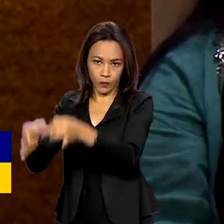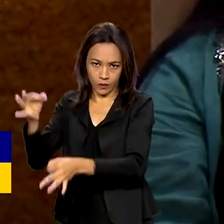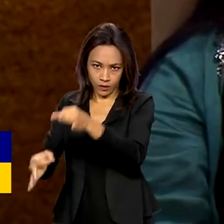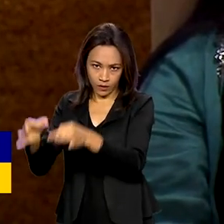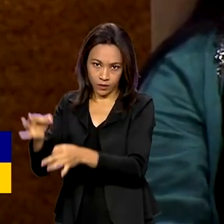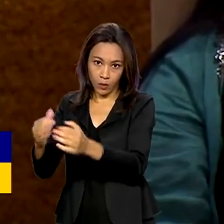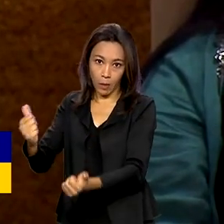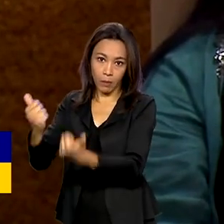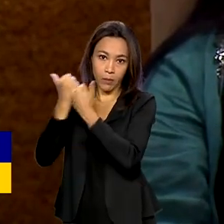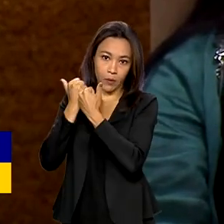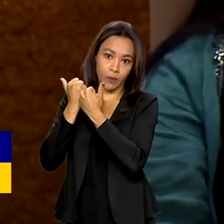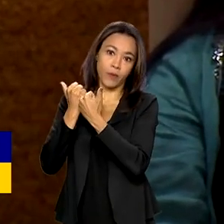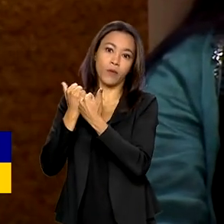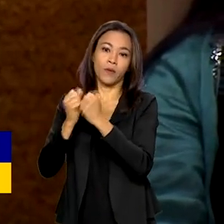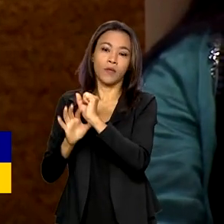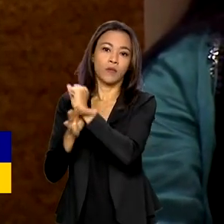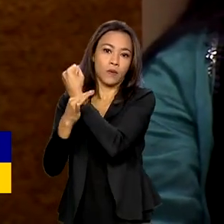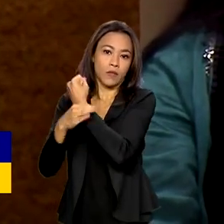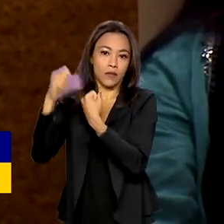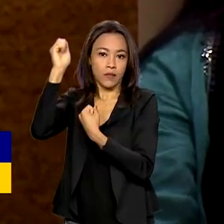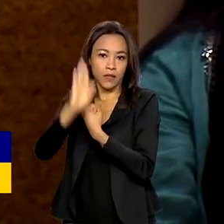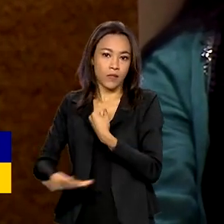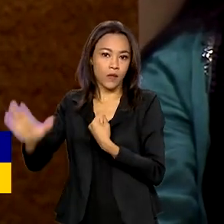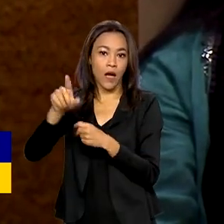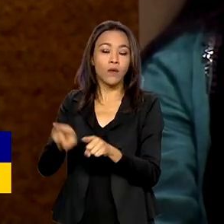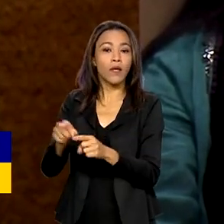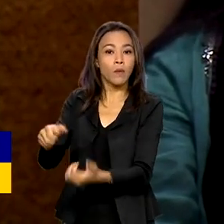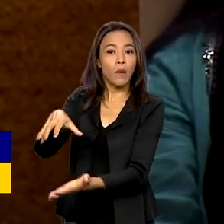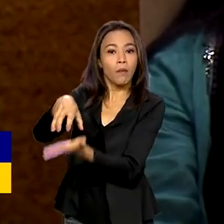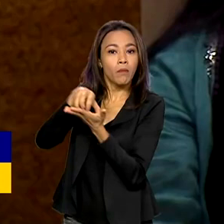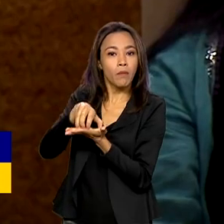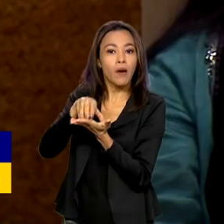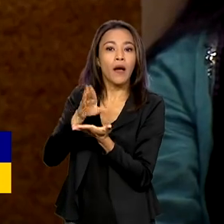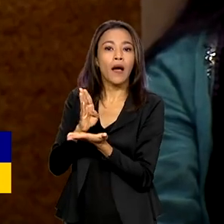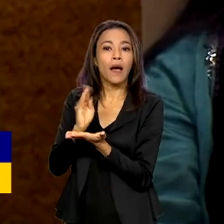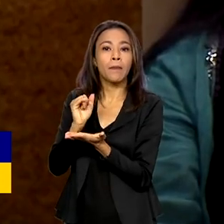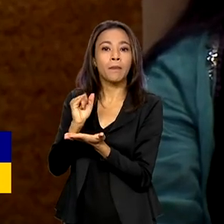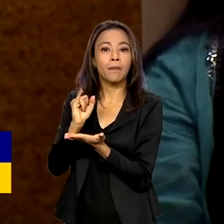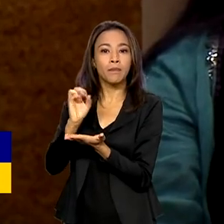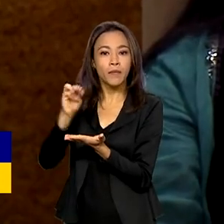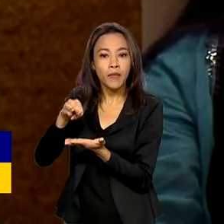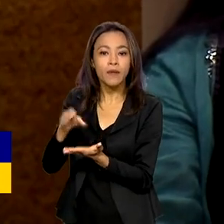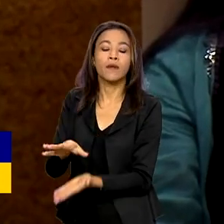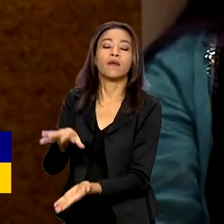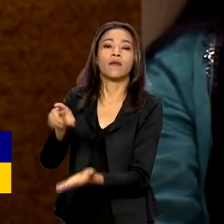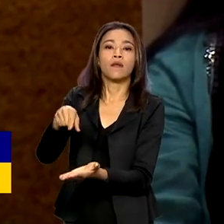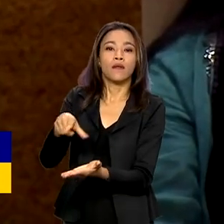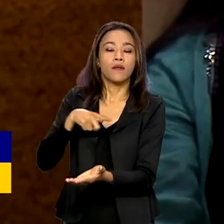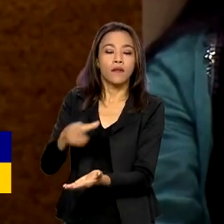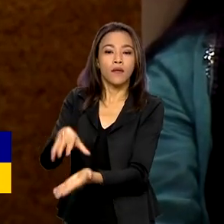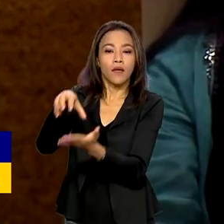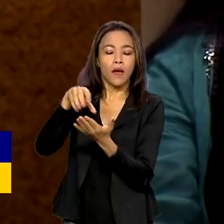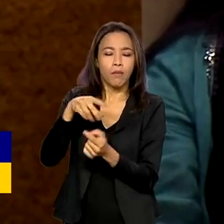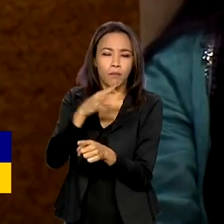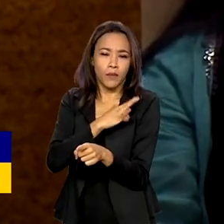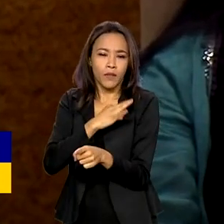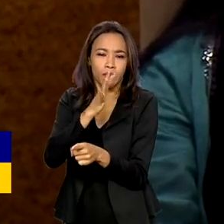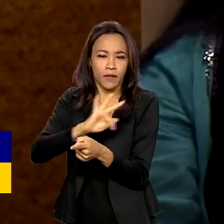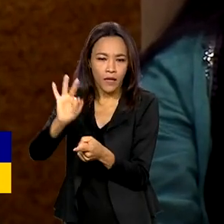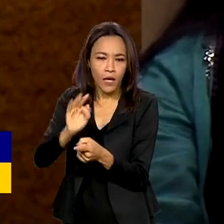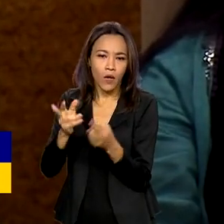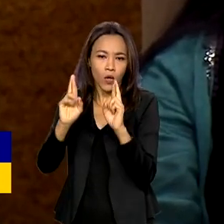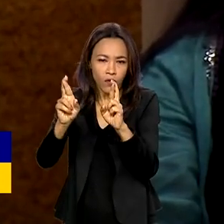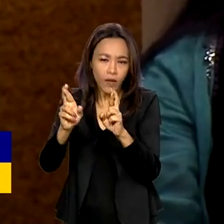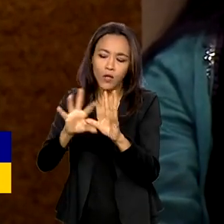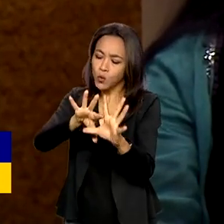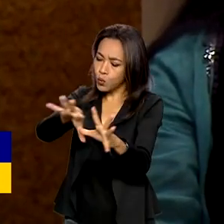Nacional. A equipe da BIM também está no apoio. Polícia Federal, Polícia Rodoviária Federal, o próprio Ministério da Defesa, todos